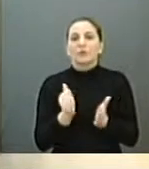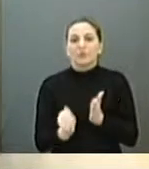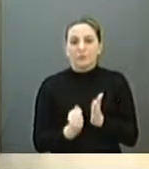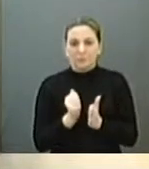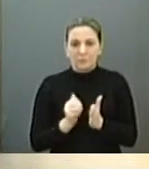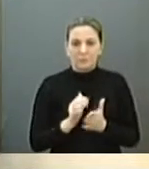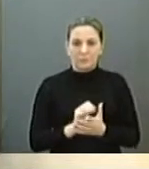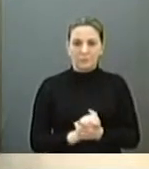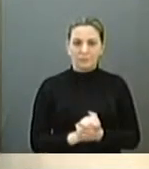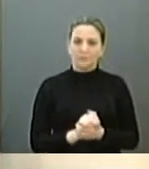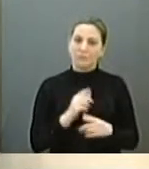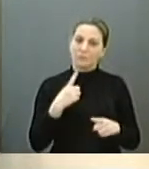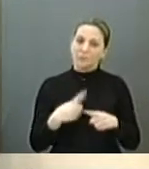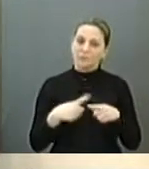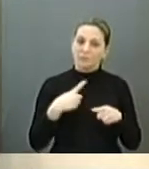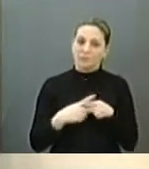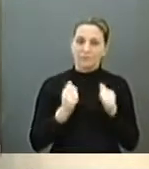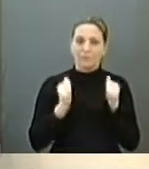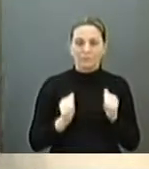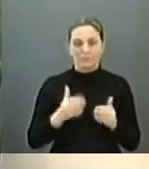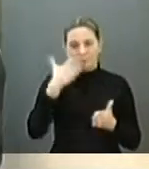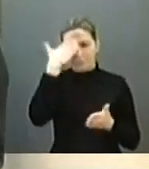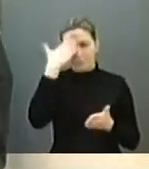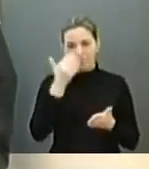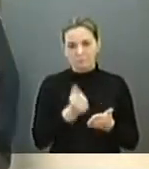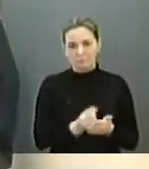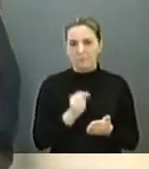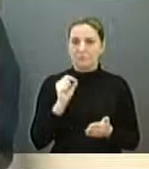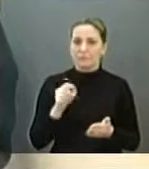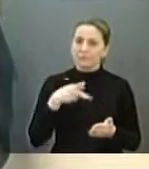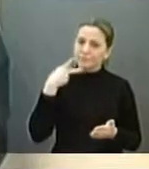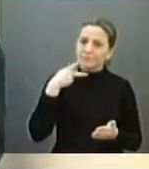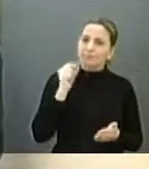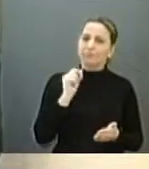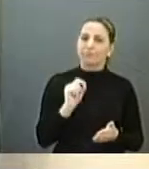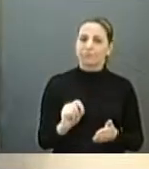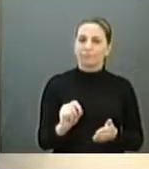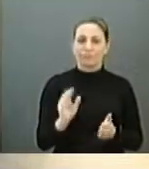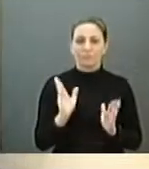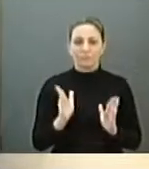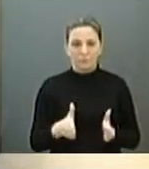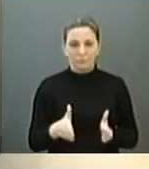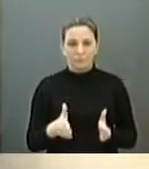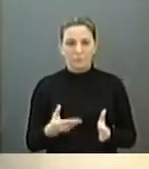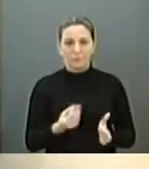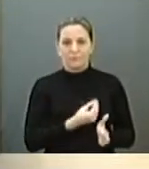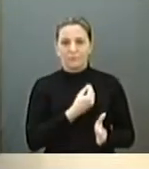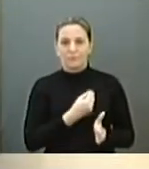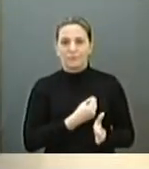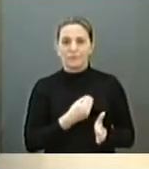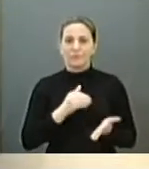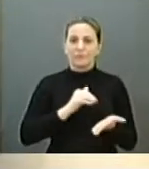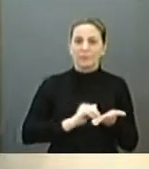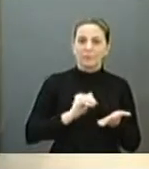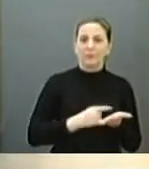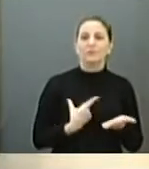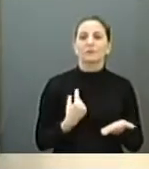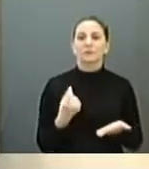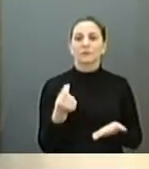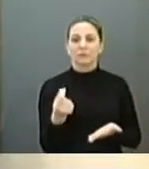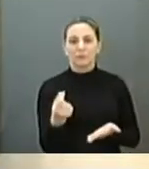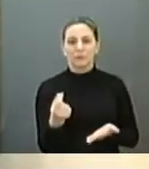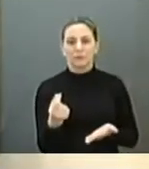Porque, podem ter certeza, eu falo porque já estive à frente da Secretaria das Finanças,